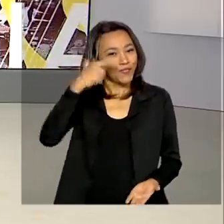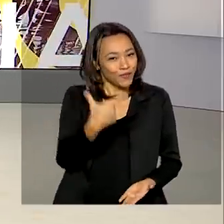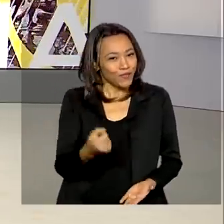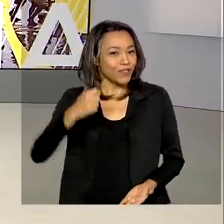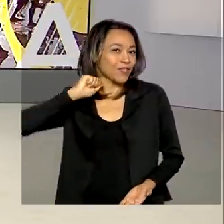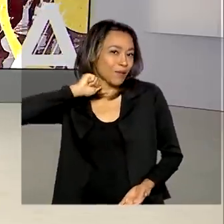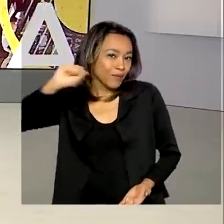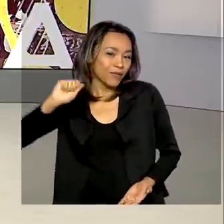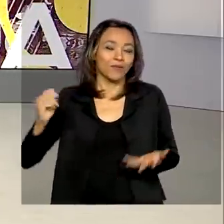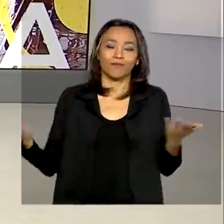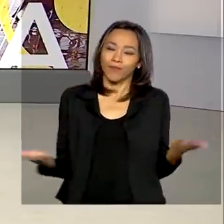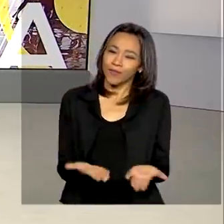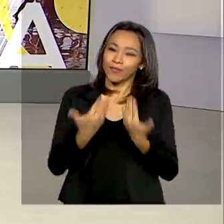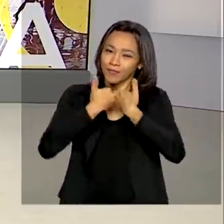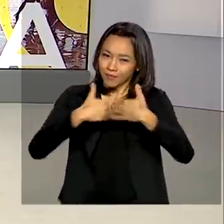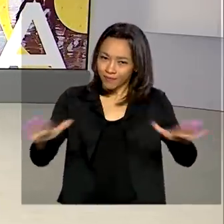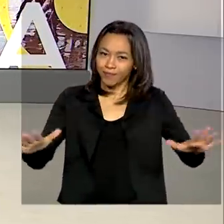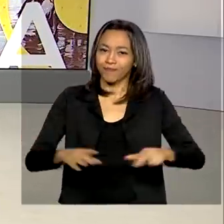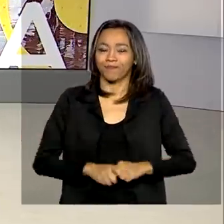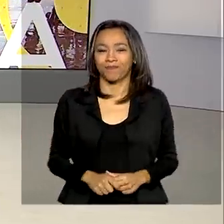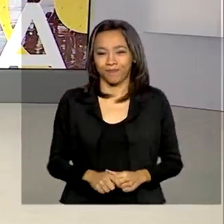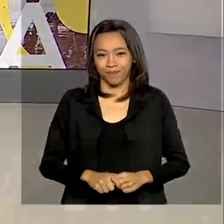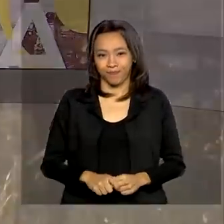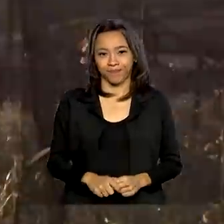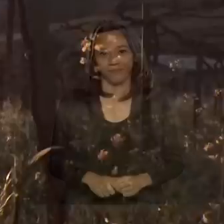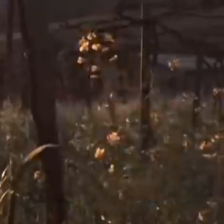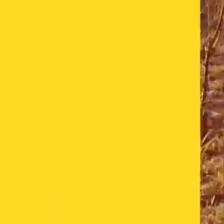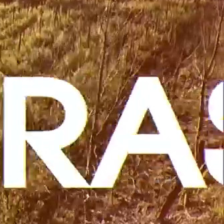de abril. O Brasil em Dia começa agora.